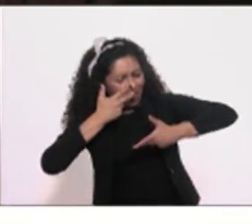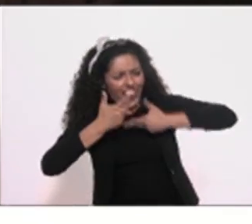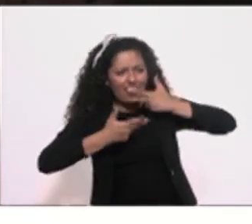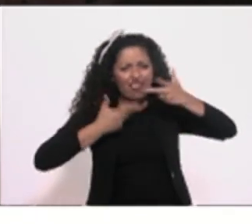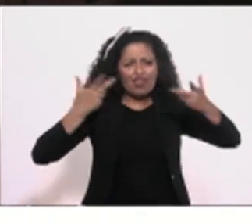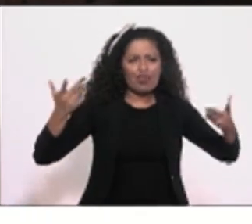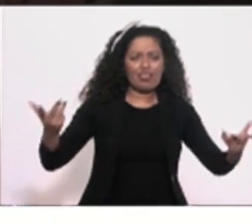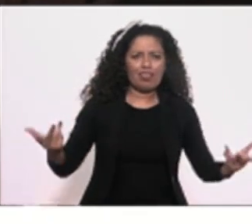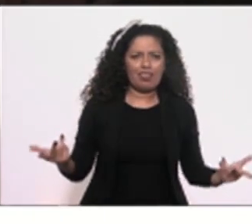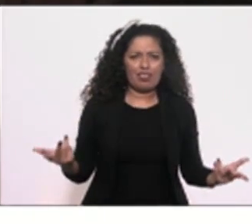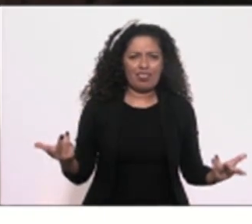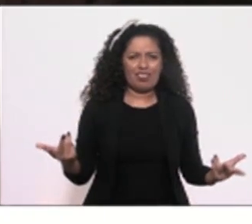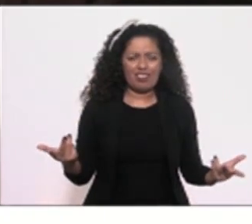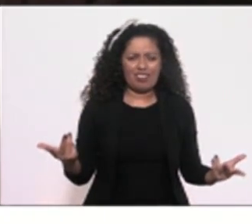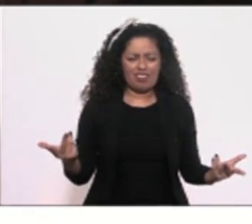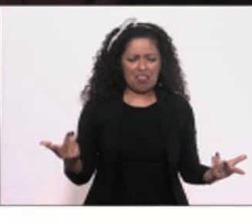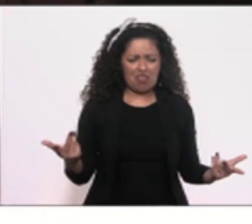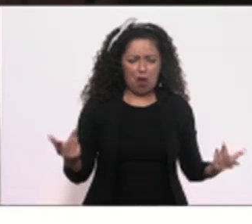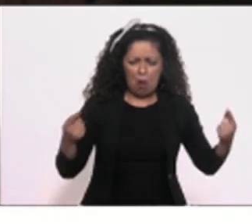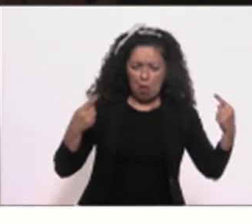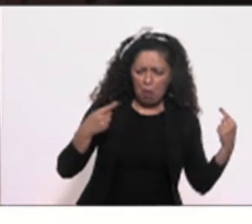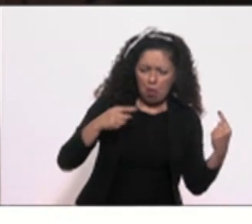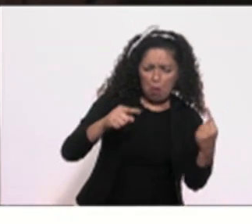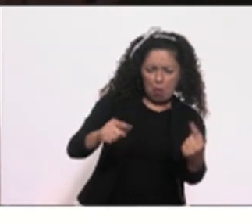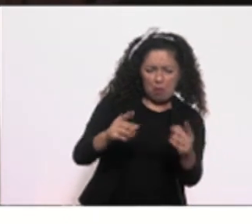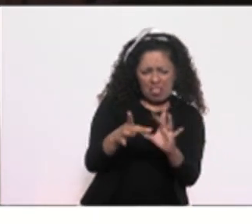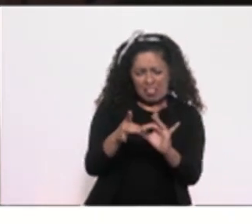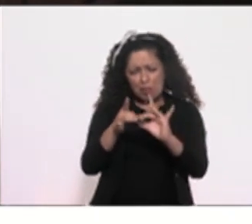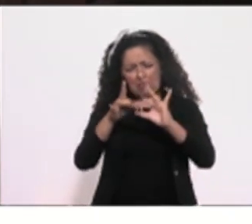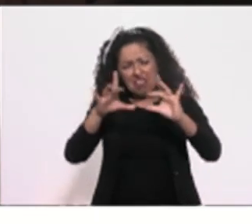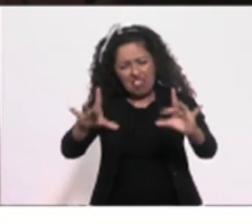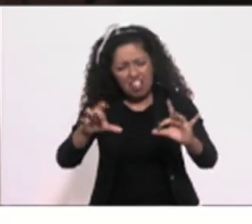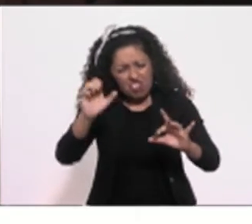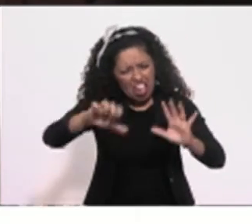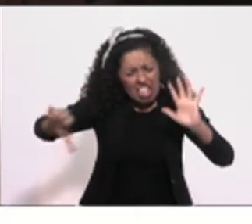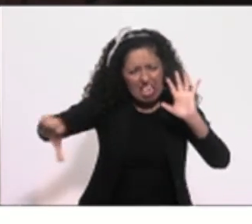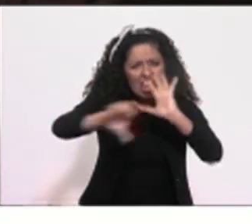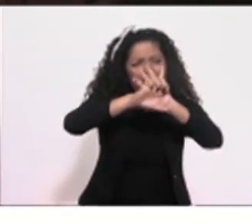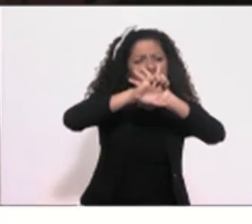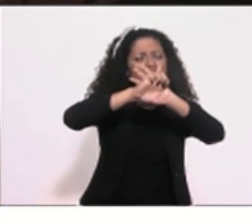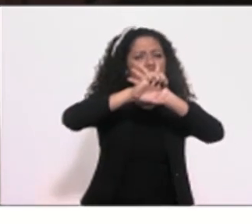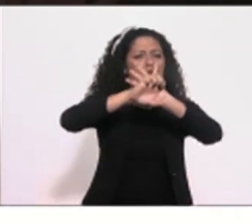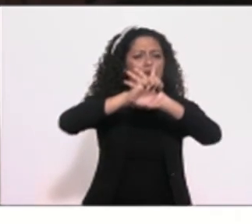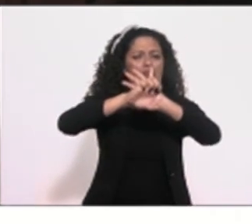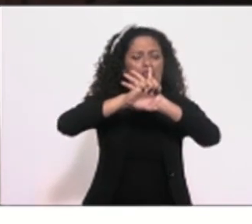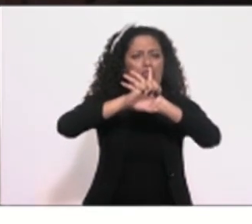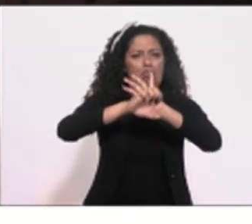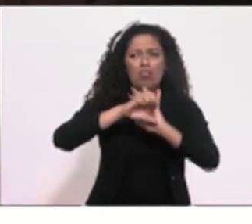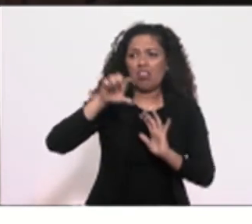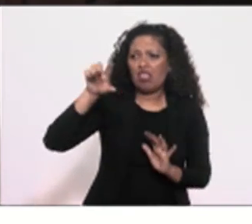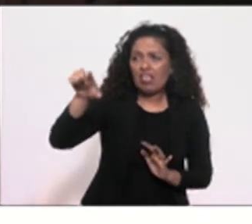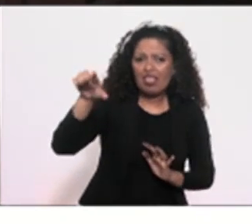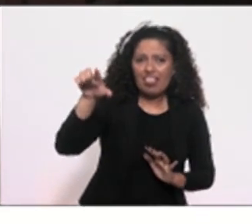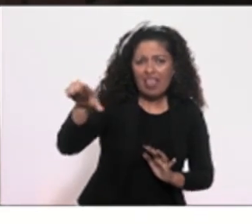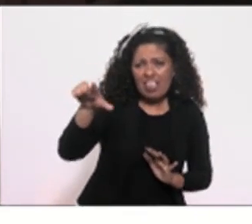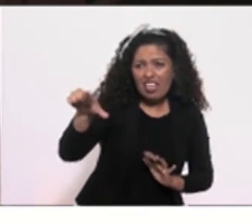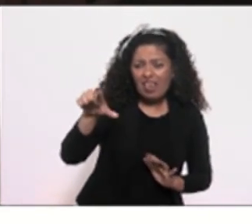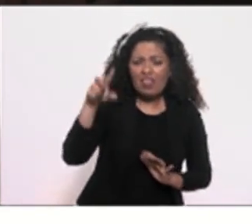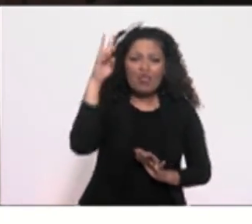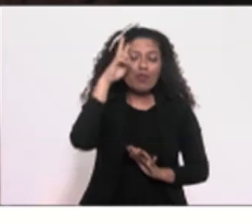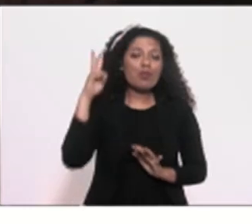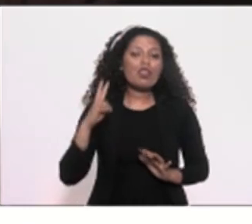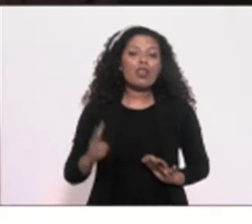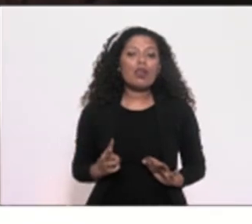desastrosa, criminosa, do vereador Carlos Bolsonaro,